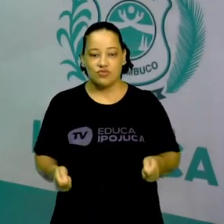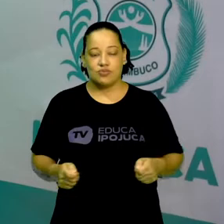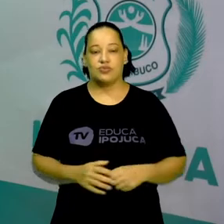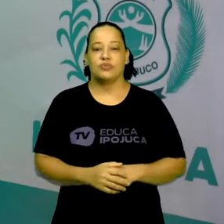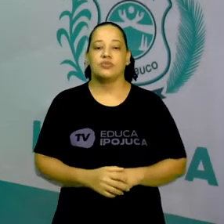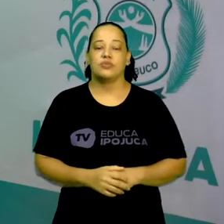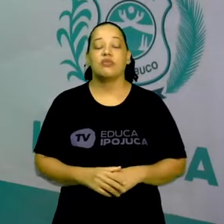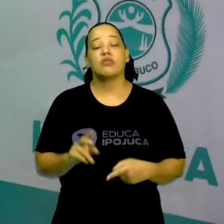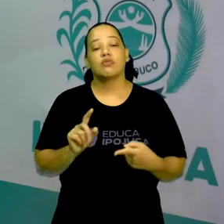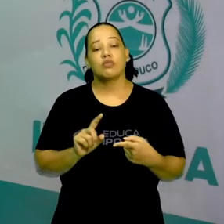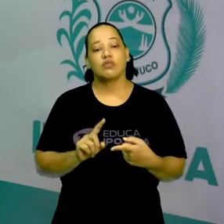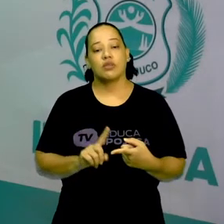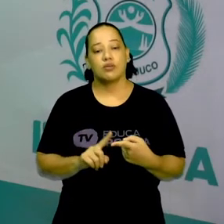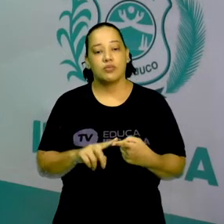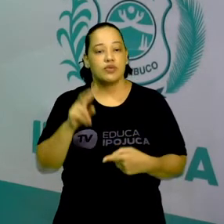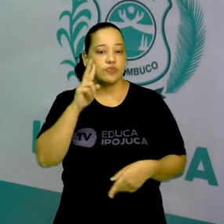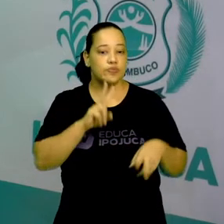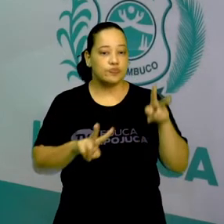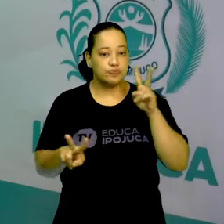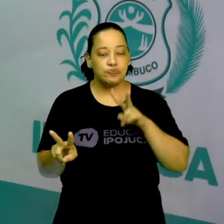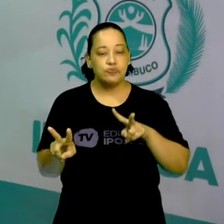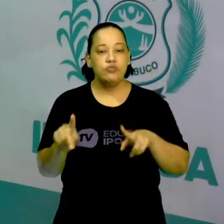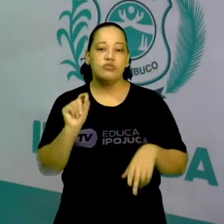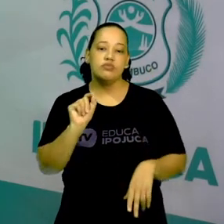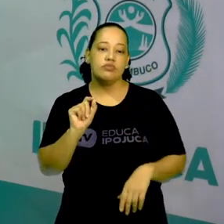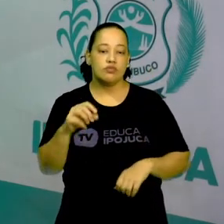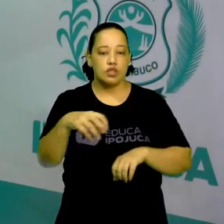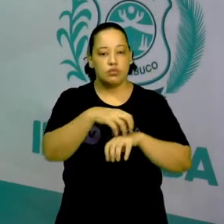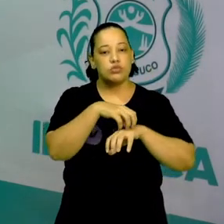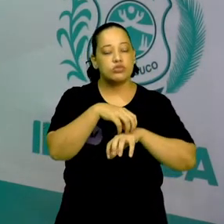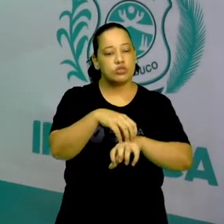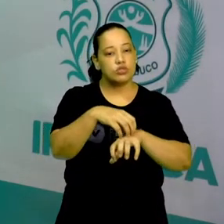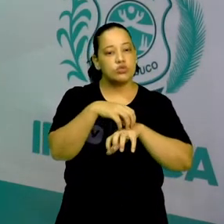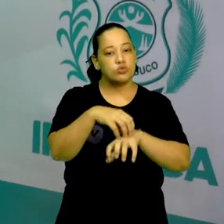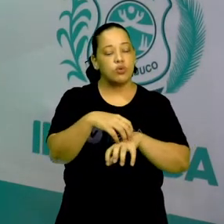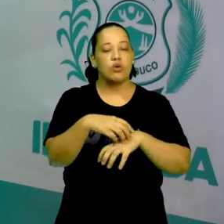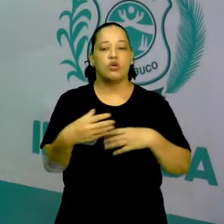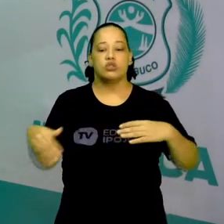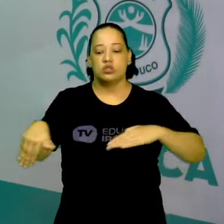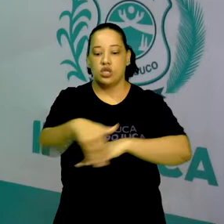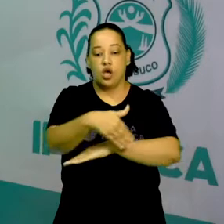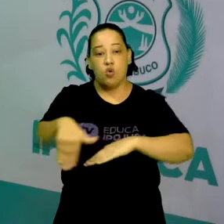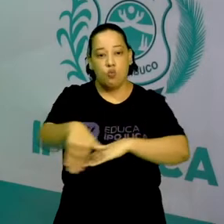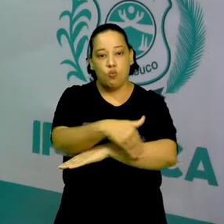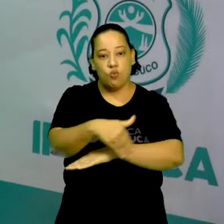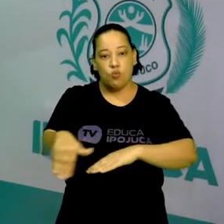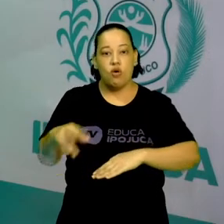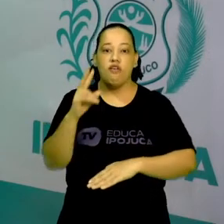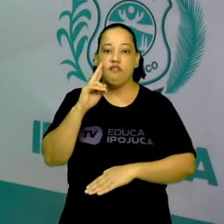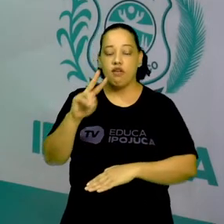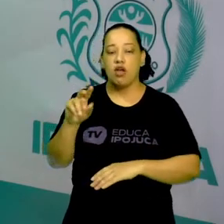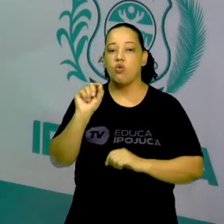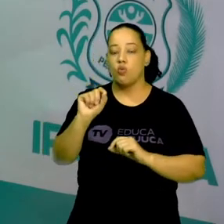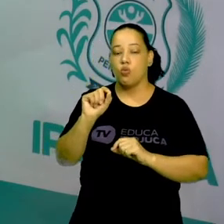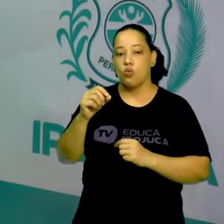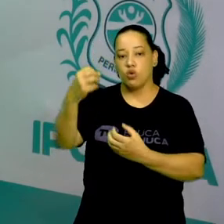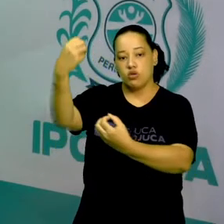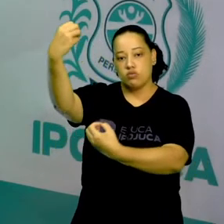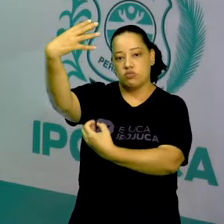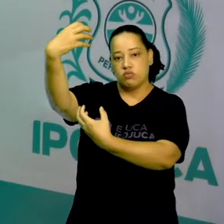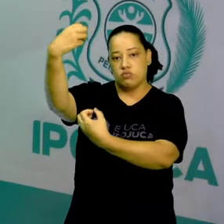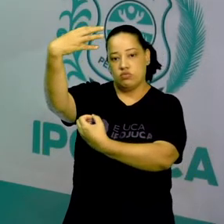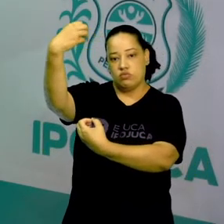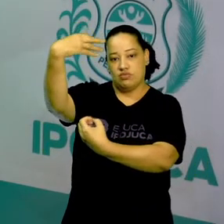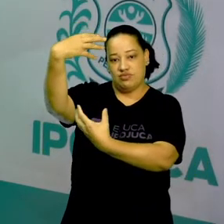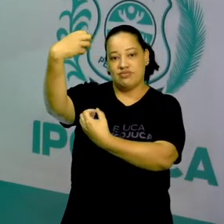meio de transporte, ou até mesmo nas vias, o sinal de trânsito, na qual